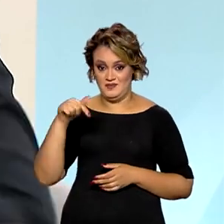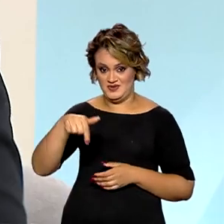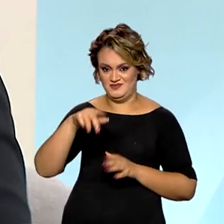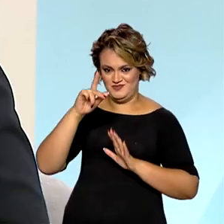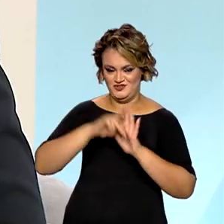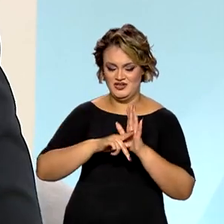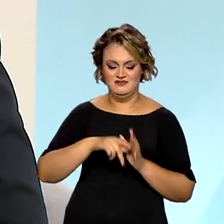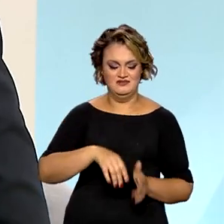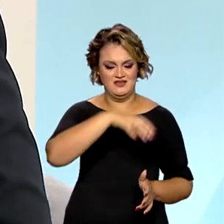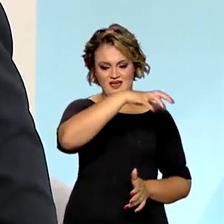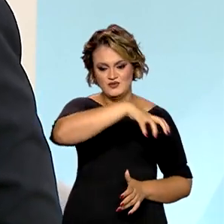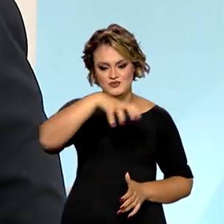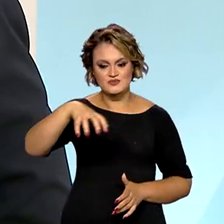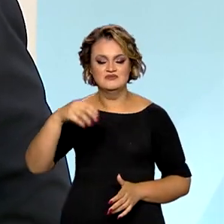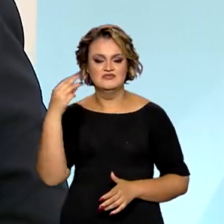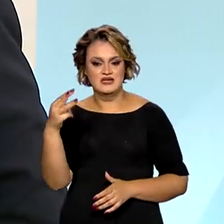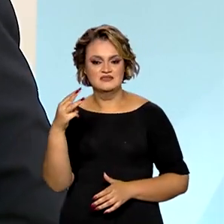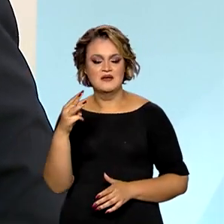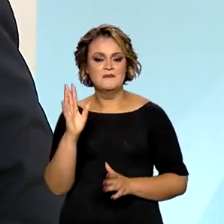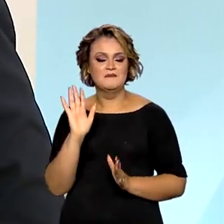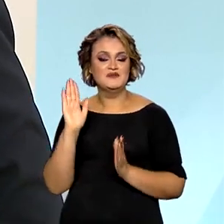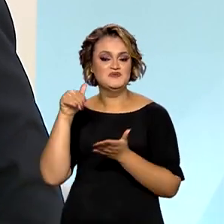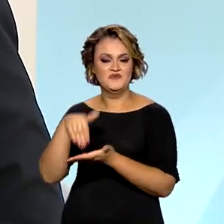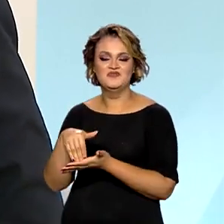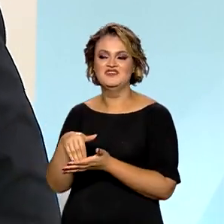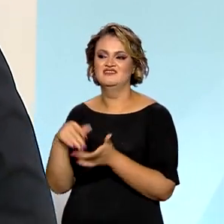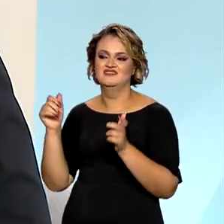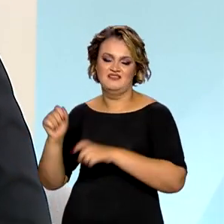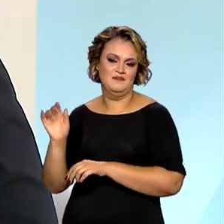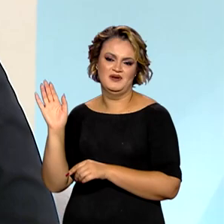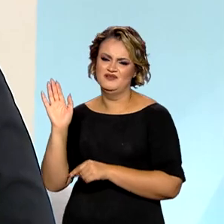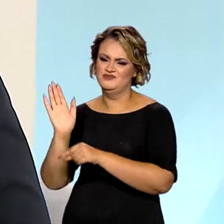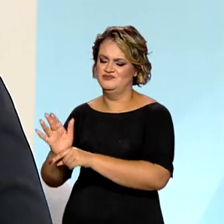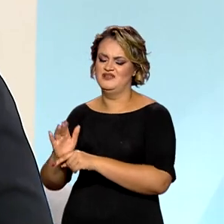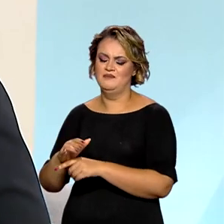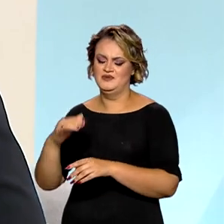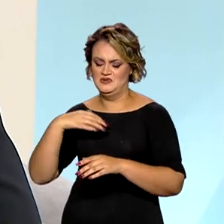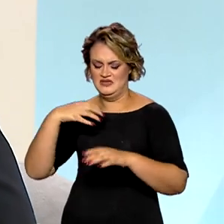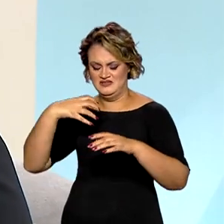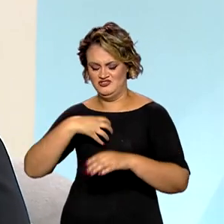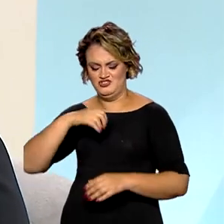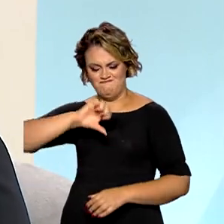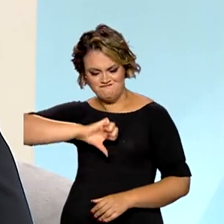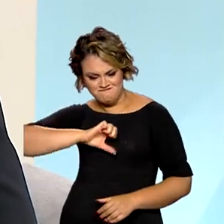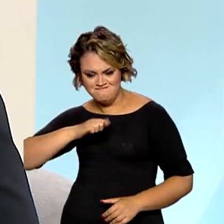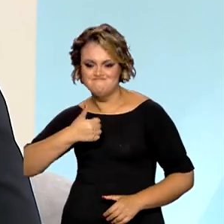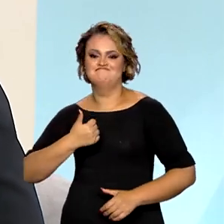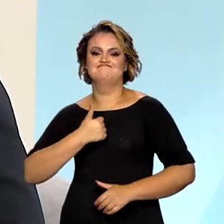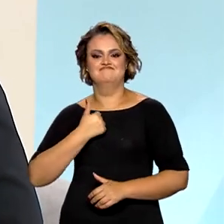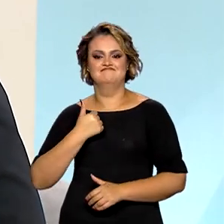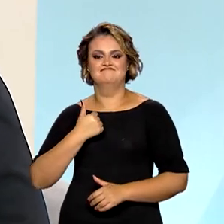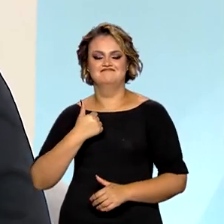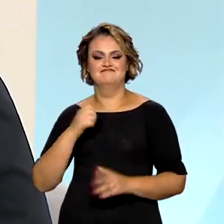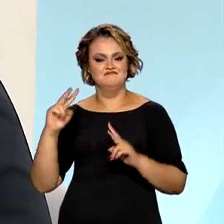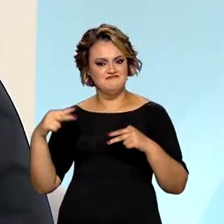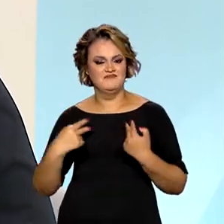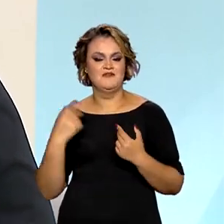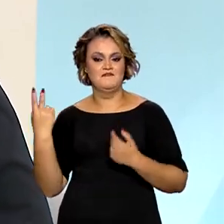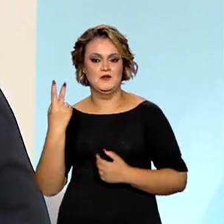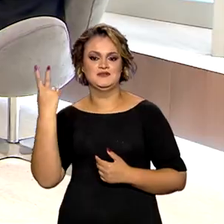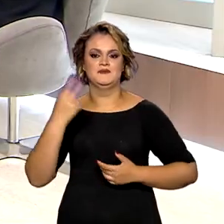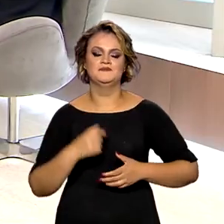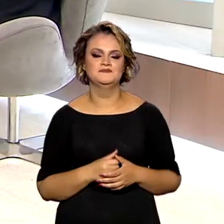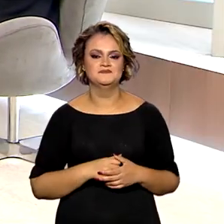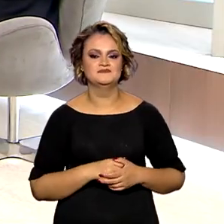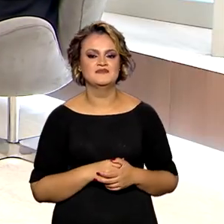traz esses três eixos, mas que no final das contas ele consegue restaurar a dignidade de muitas mulheres que estavam ali sem perceber o que elas tinham.